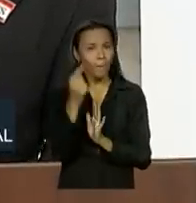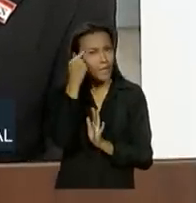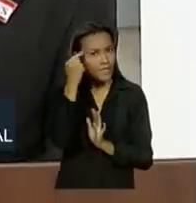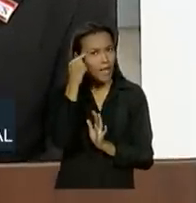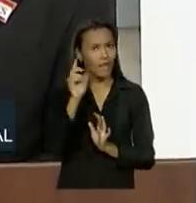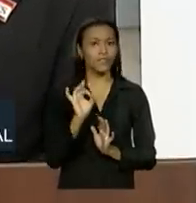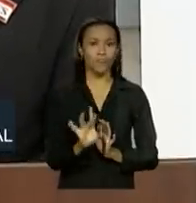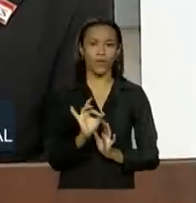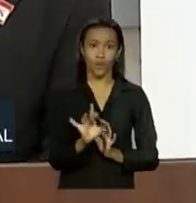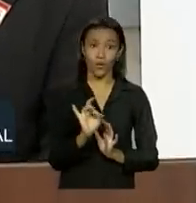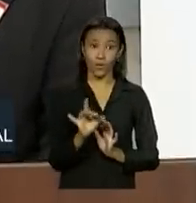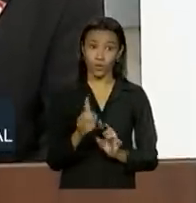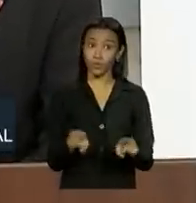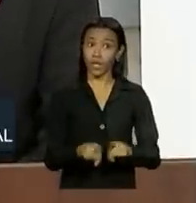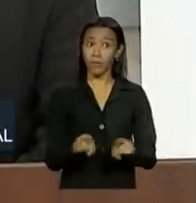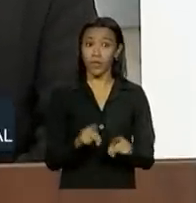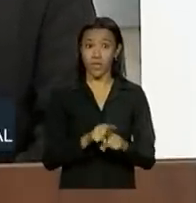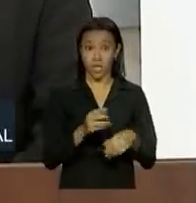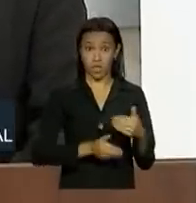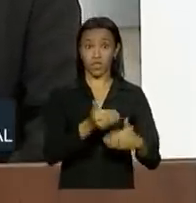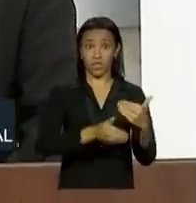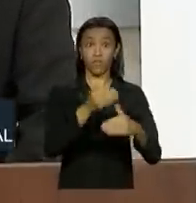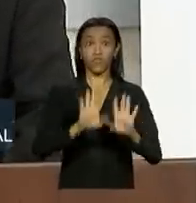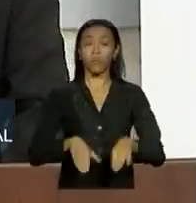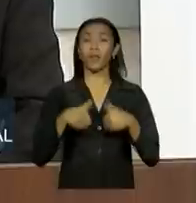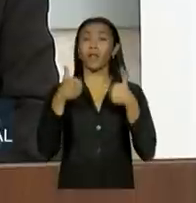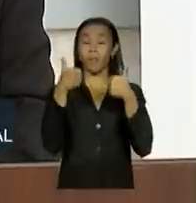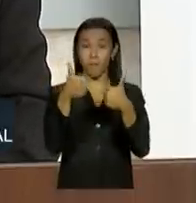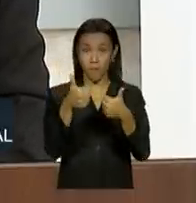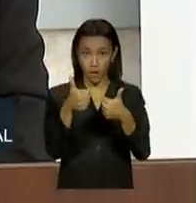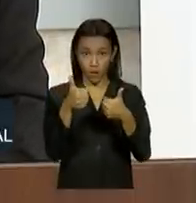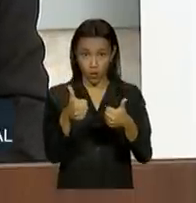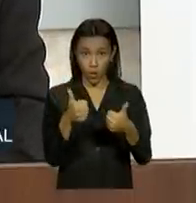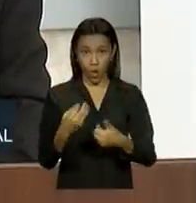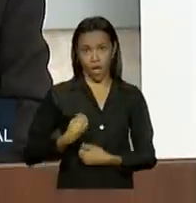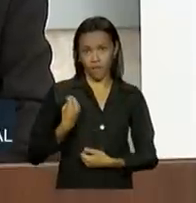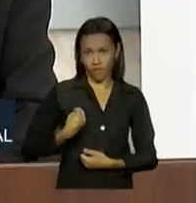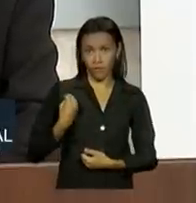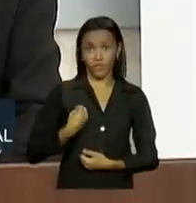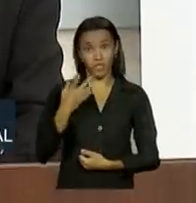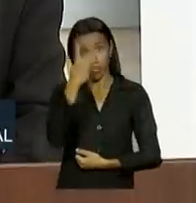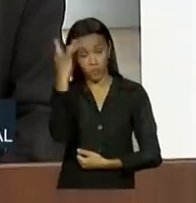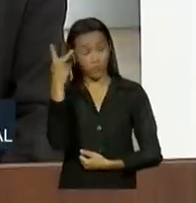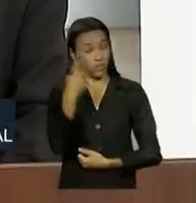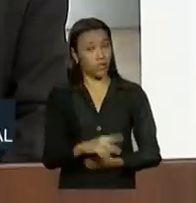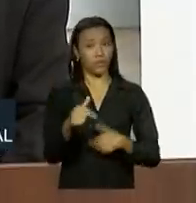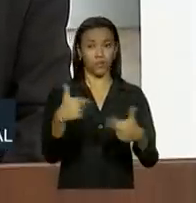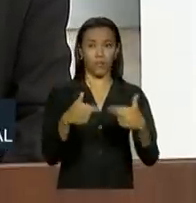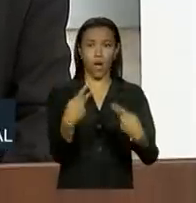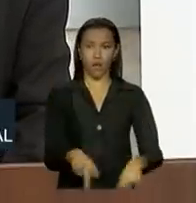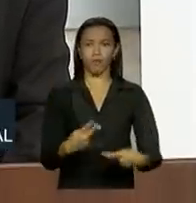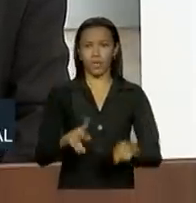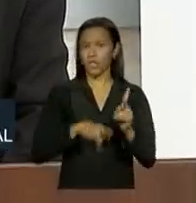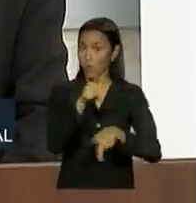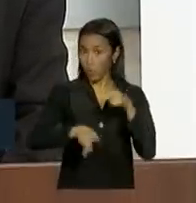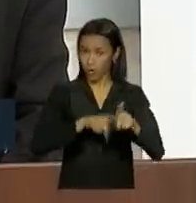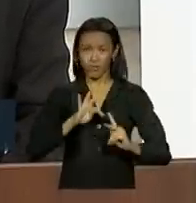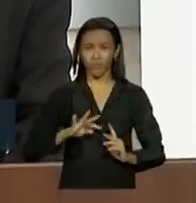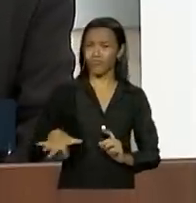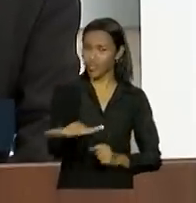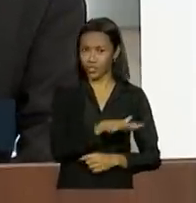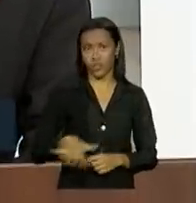em crescimento e melhora da situação de vida dos trabalhadores, das trabalhadoras e da população em geral.